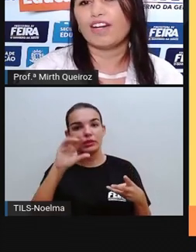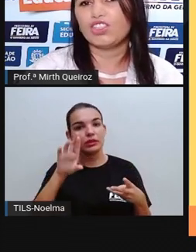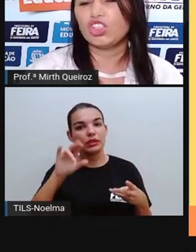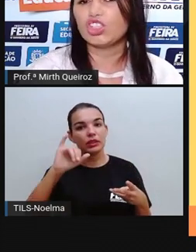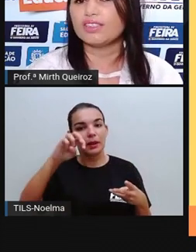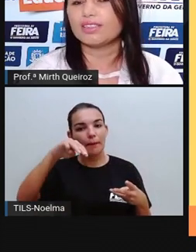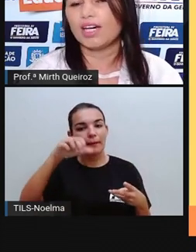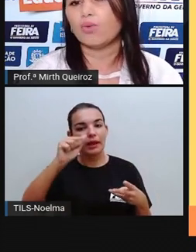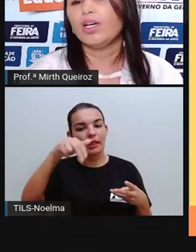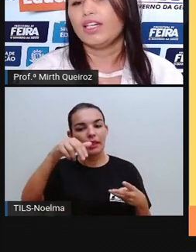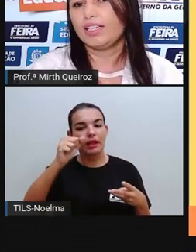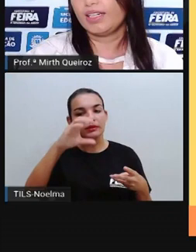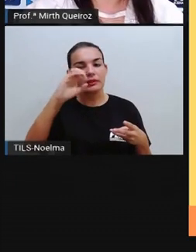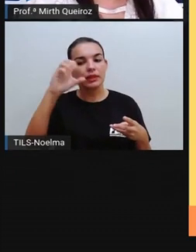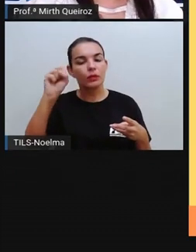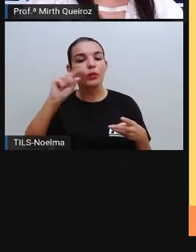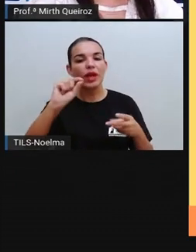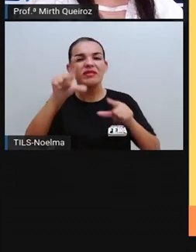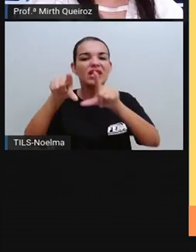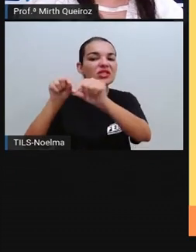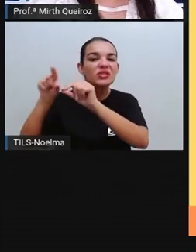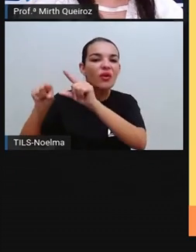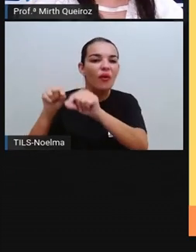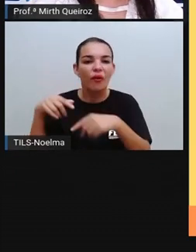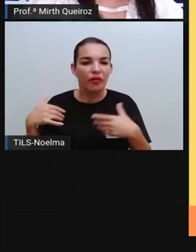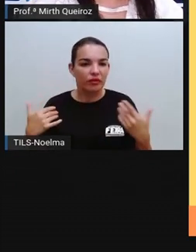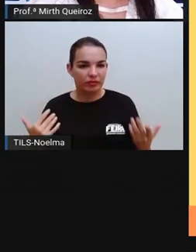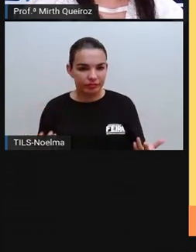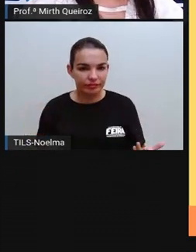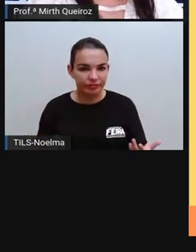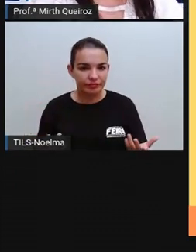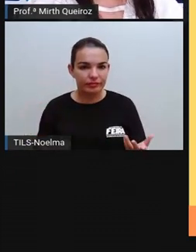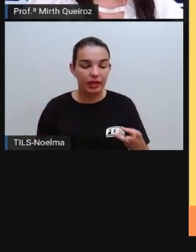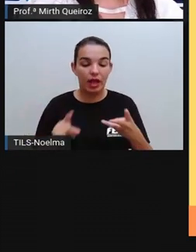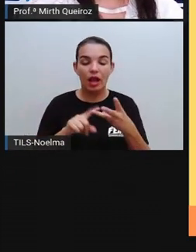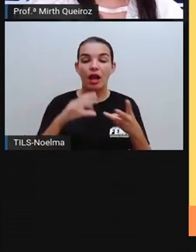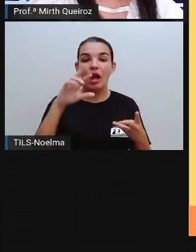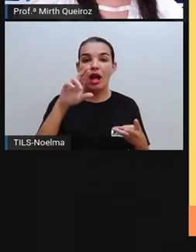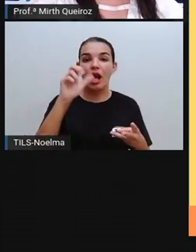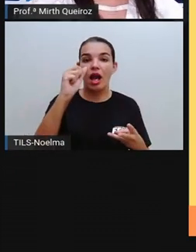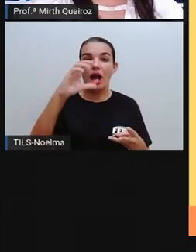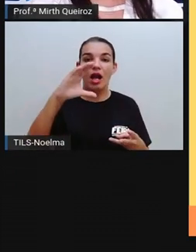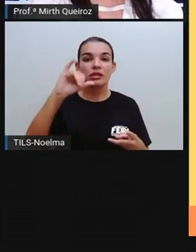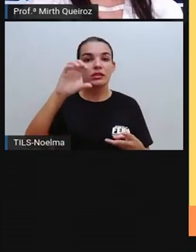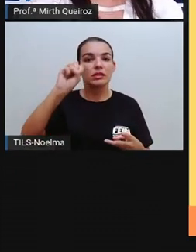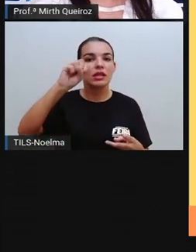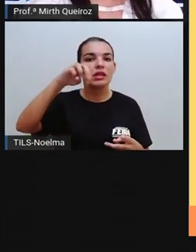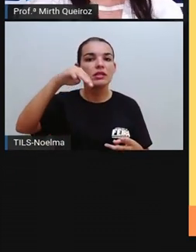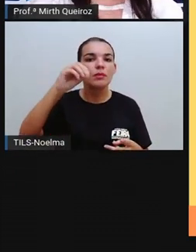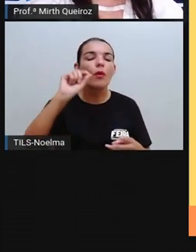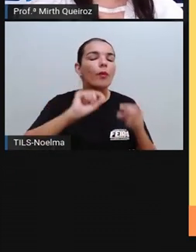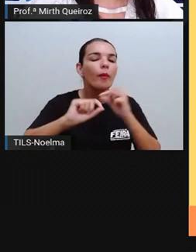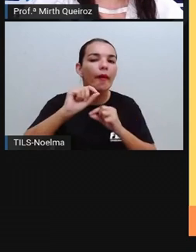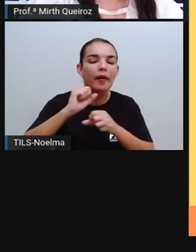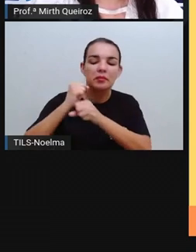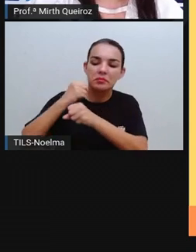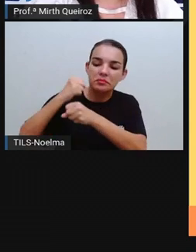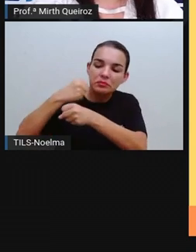quando você faz distinção e aí, nesse caso, de forma negativa. E o racismo é algo que é construído